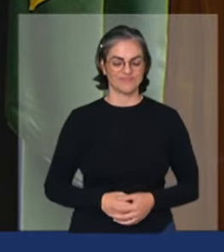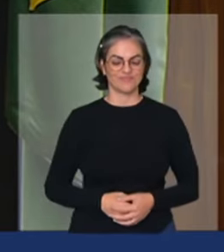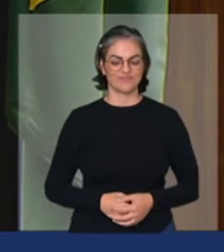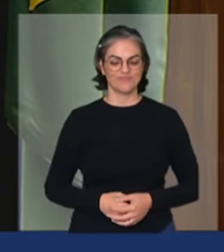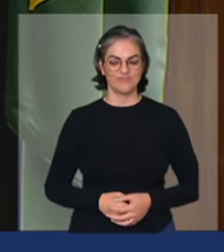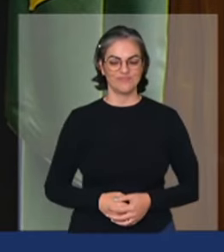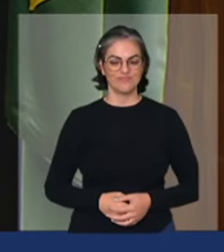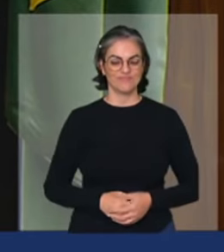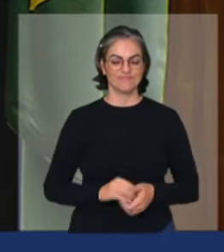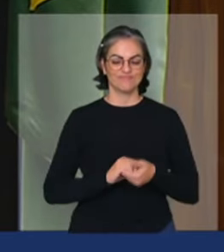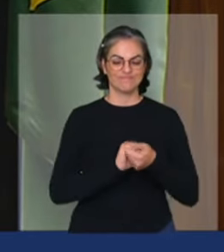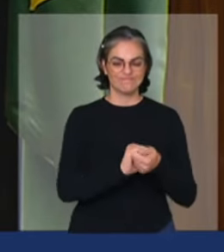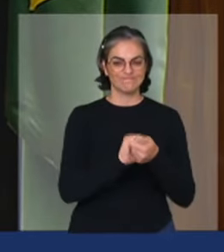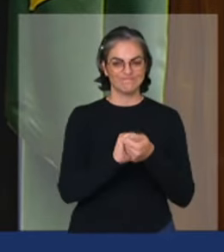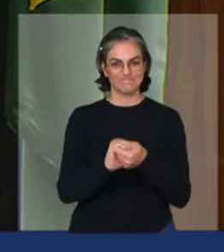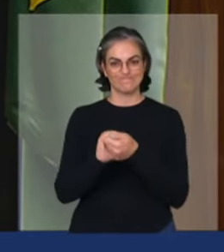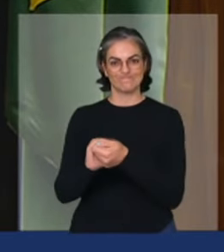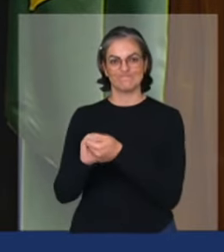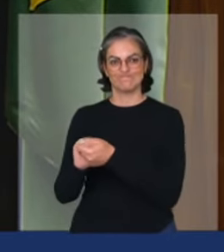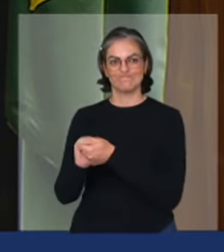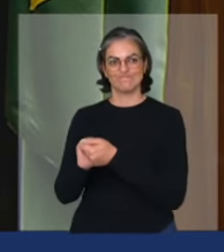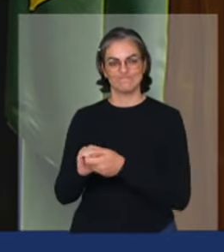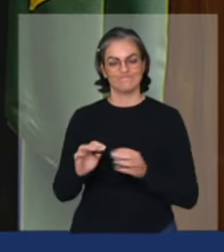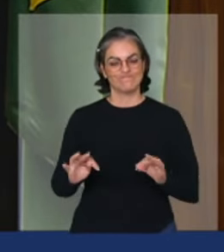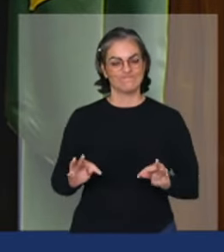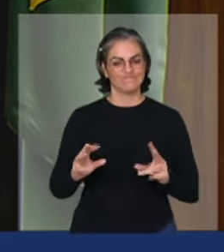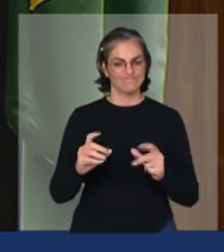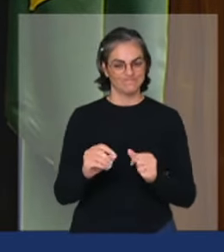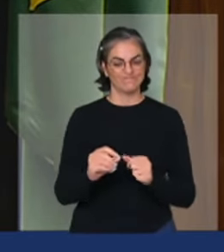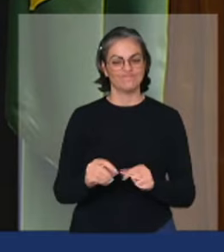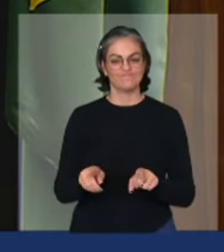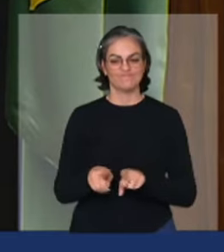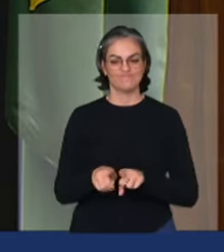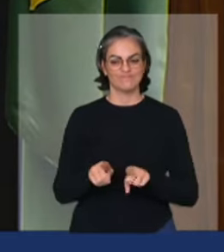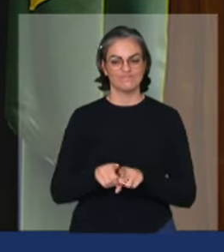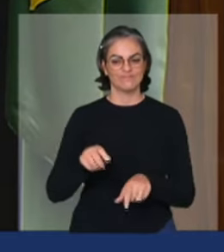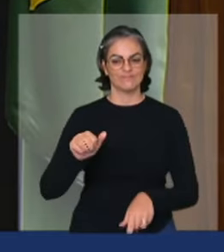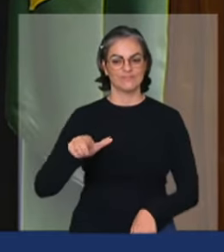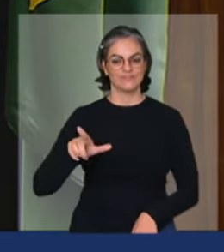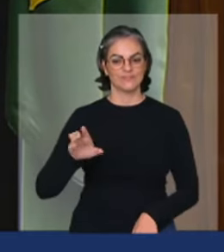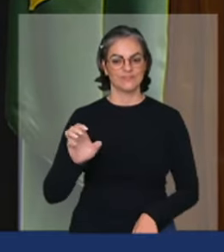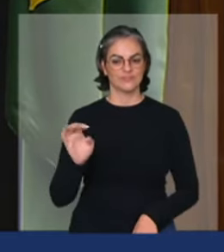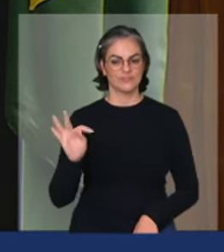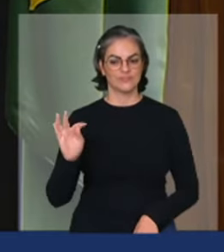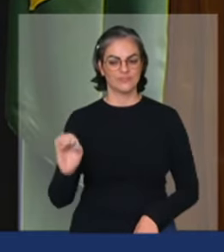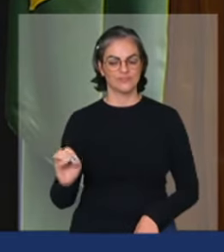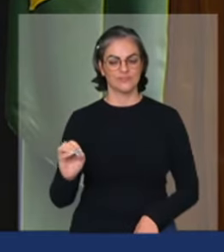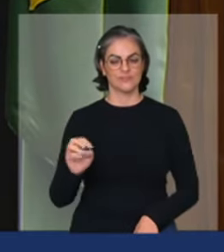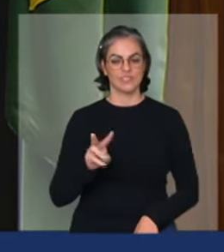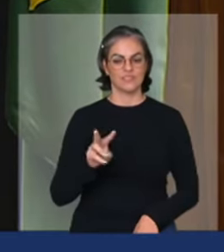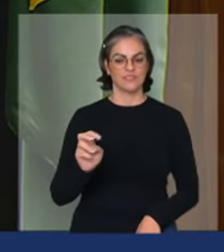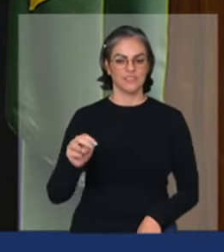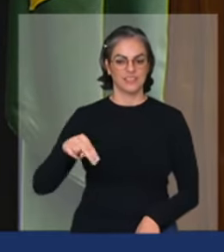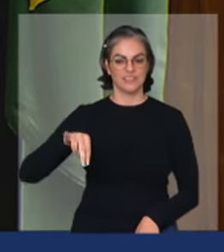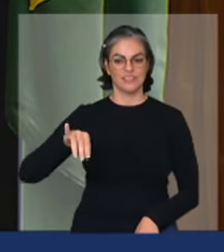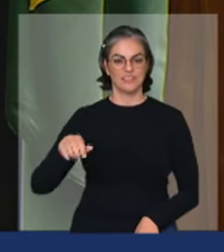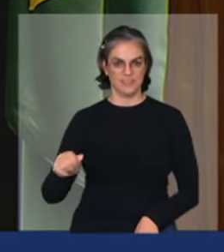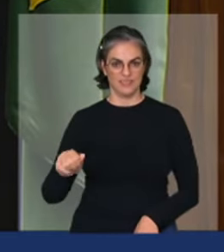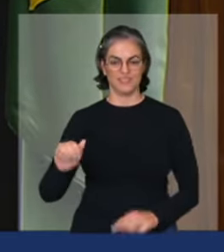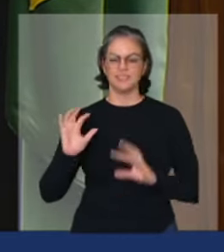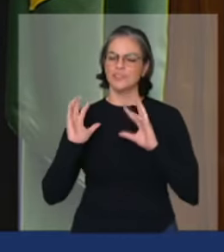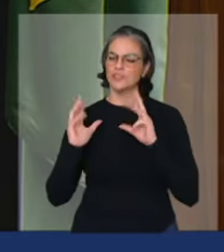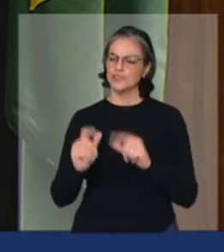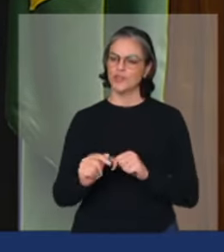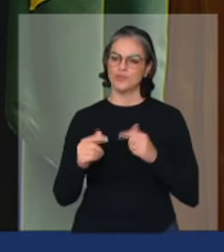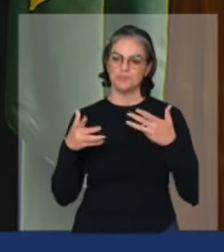cumprimentar o Alberto Brock e a Vânia Marques nome deles a todos que participaram